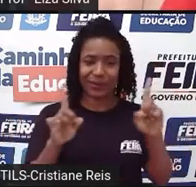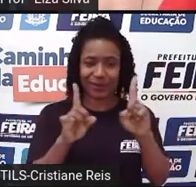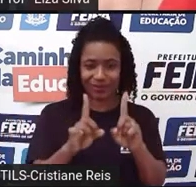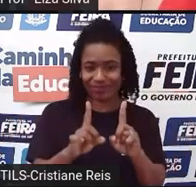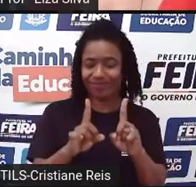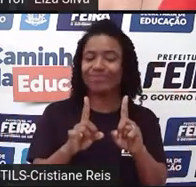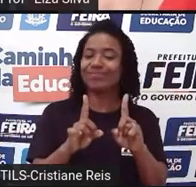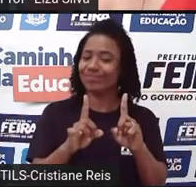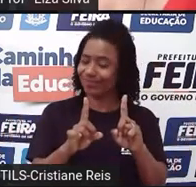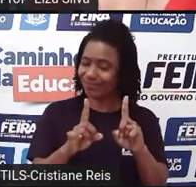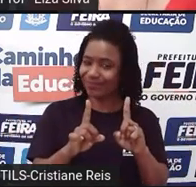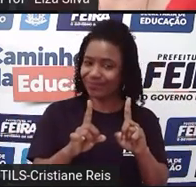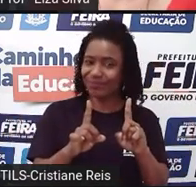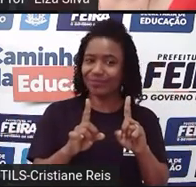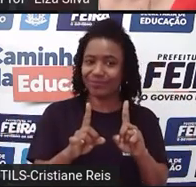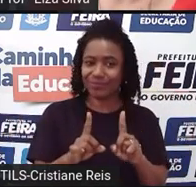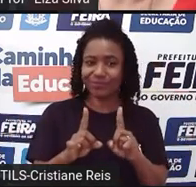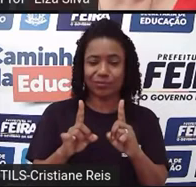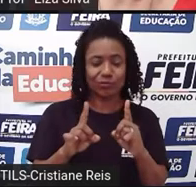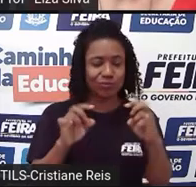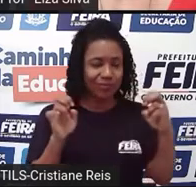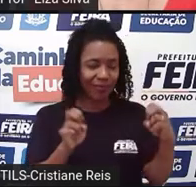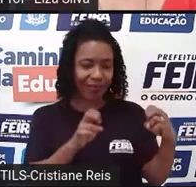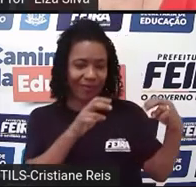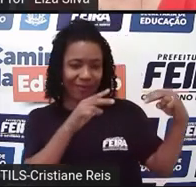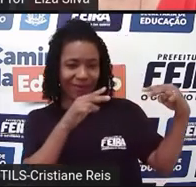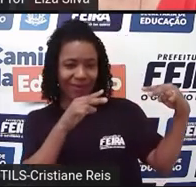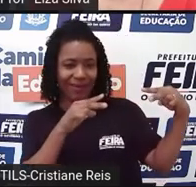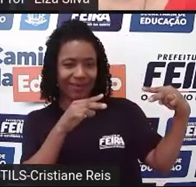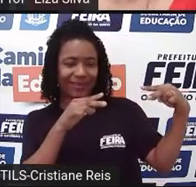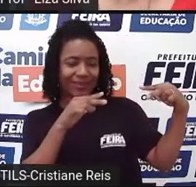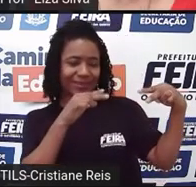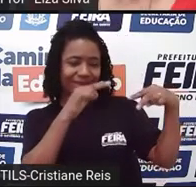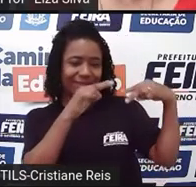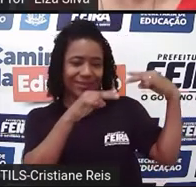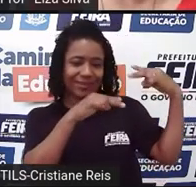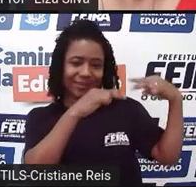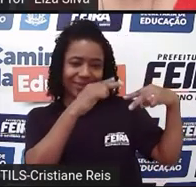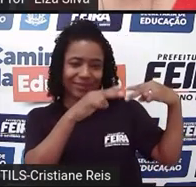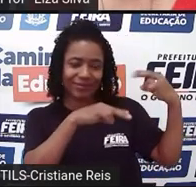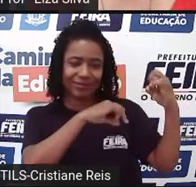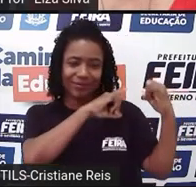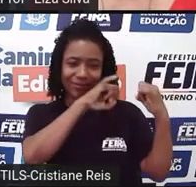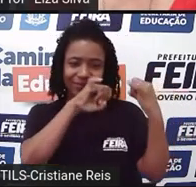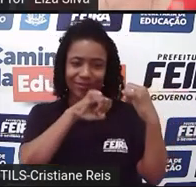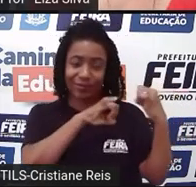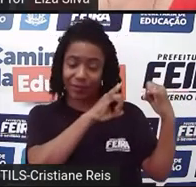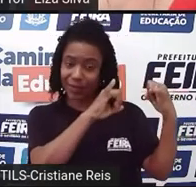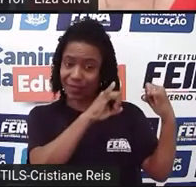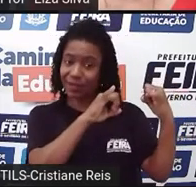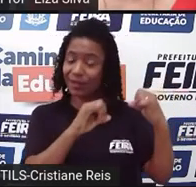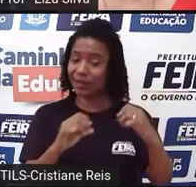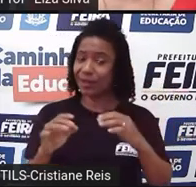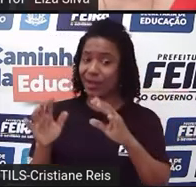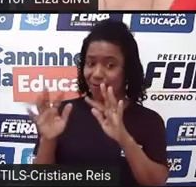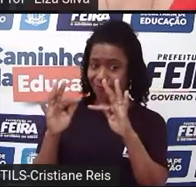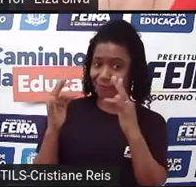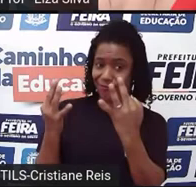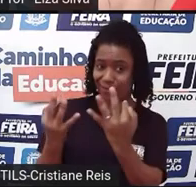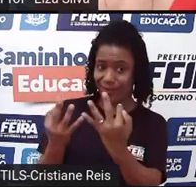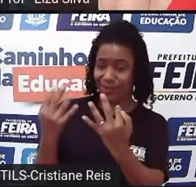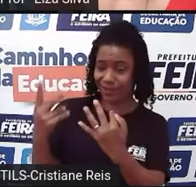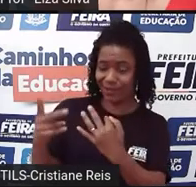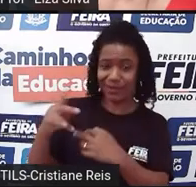Então Romeu e Julieta se apaixonam em uma festa que aconteceu na casa dos Capulets, que é uma das famílias, ok?